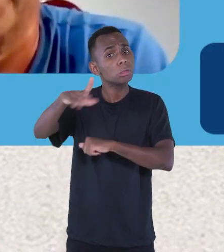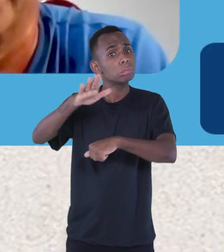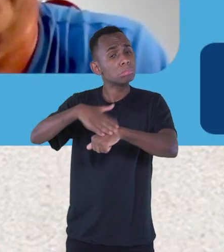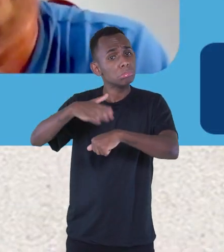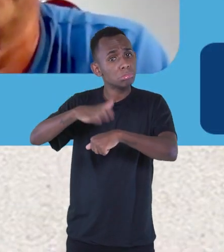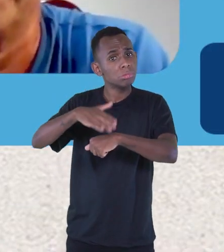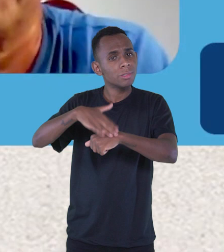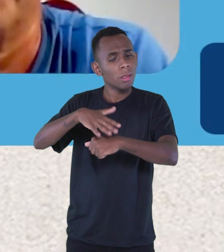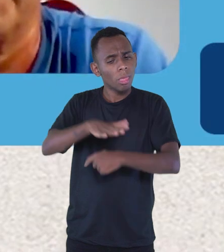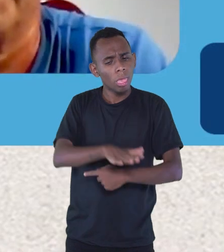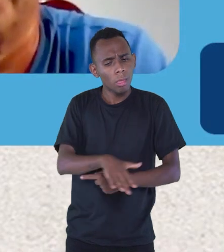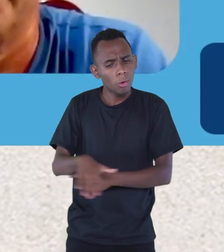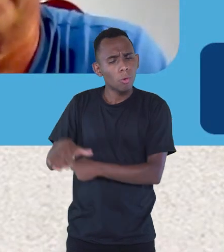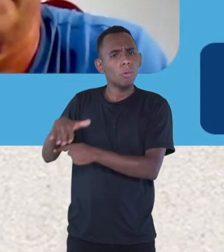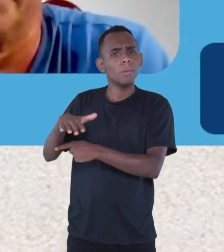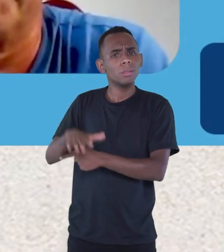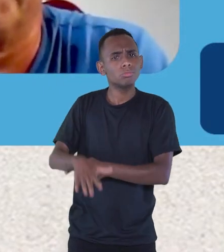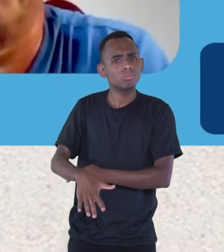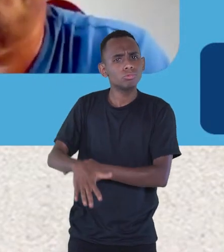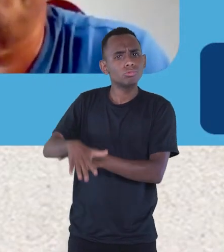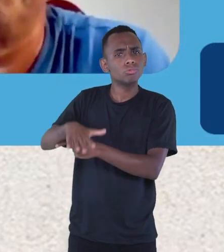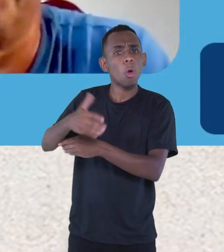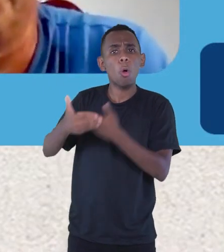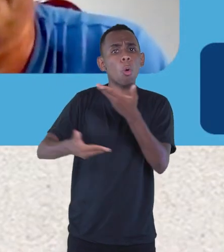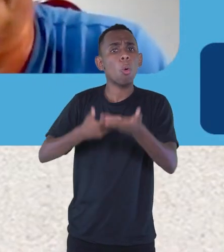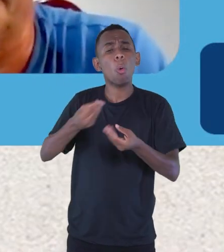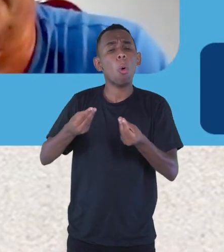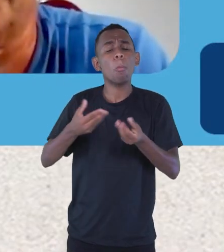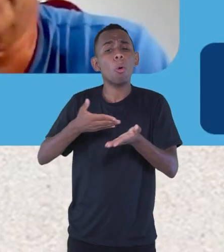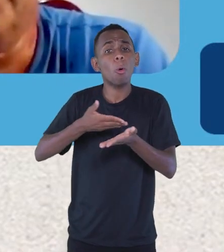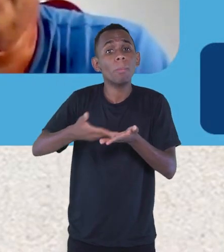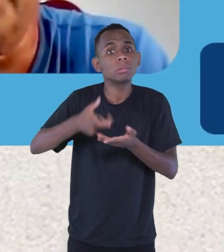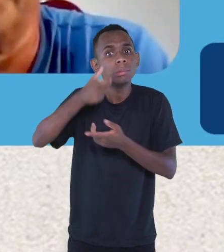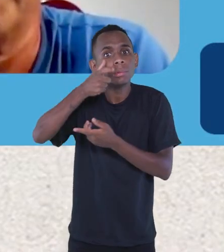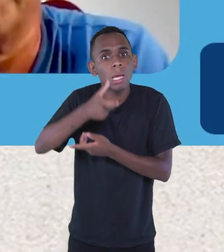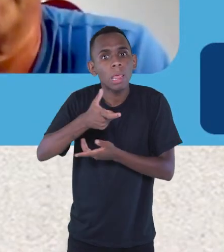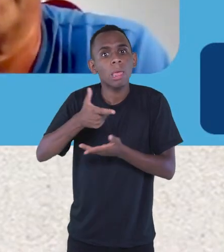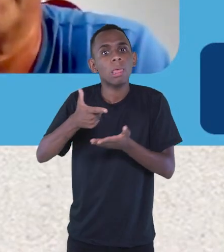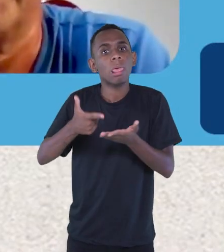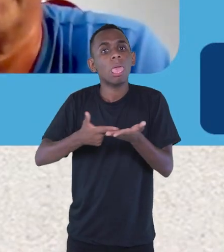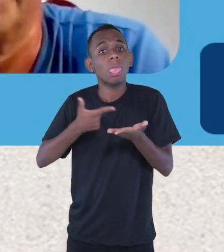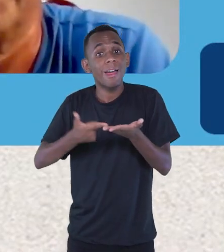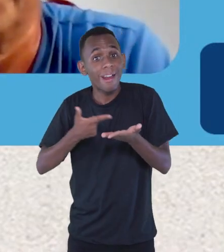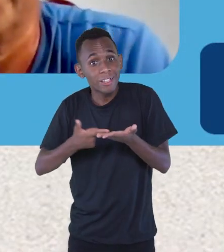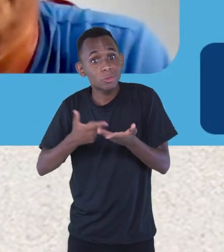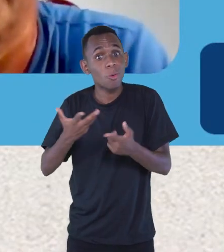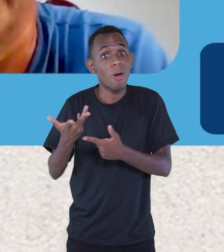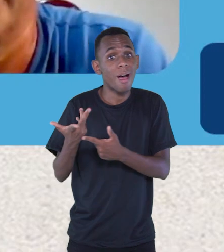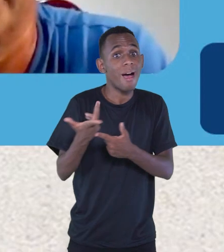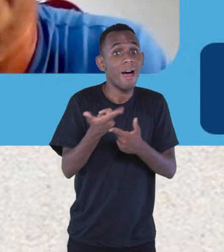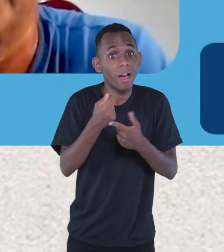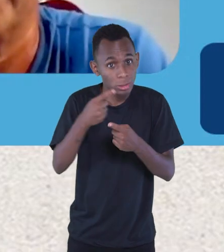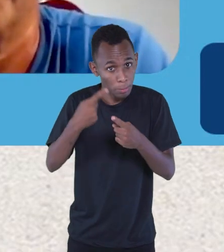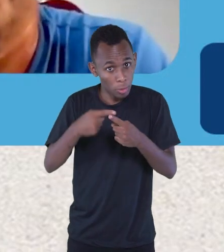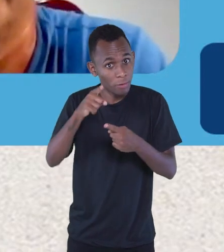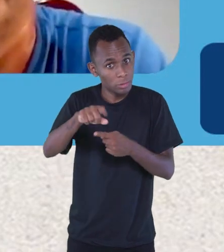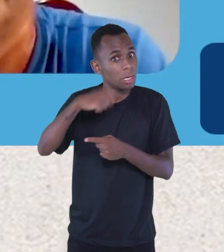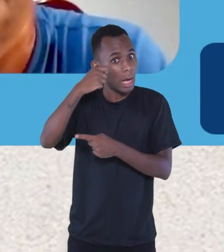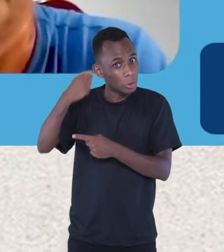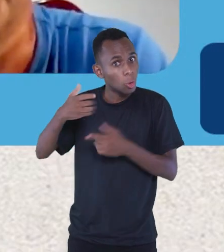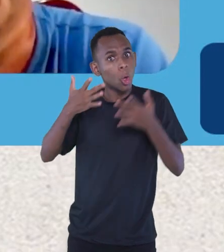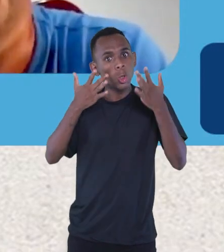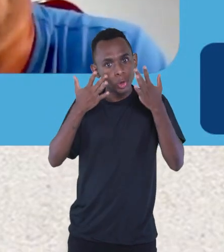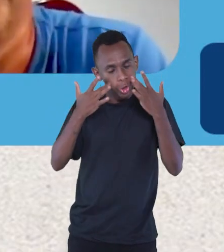desde a sua infância, como que surgiu o seu interesse pela literatura, pelas artes, você que é ator também de